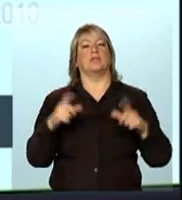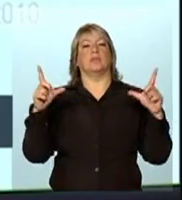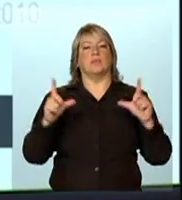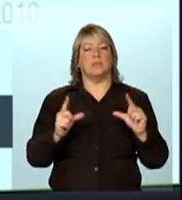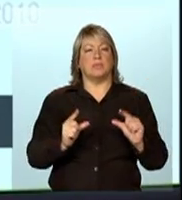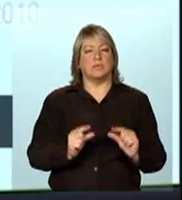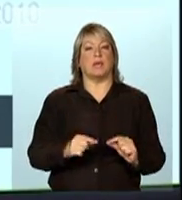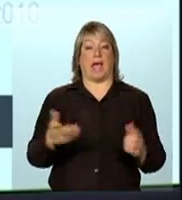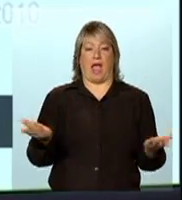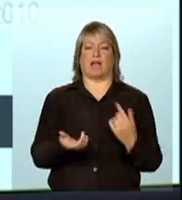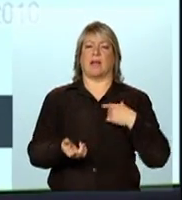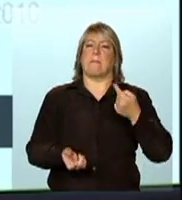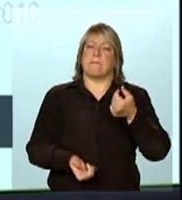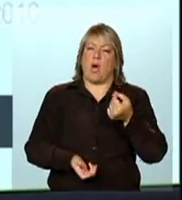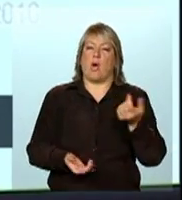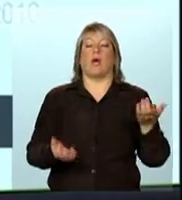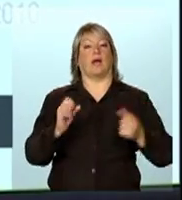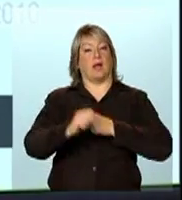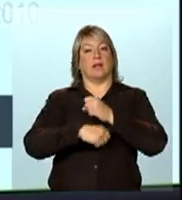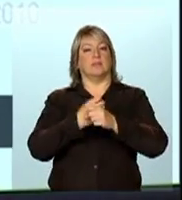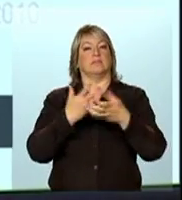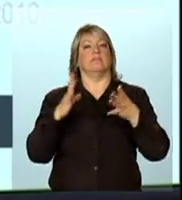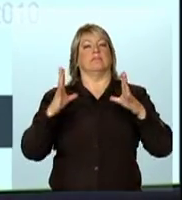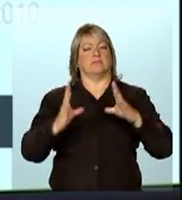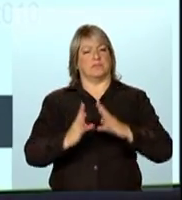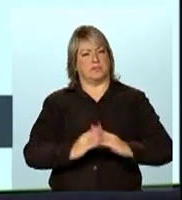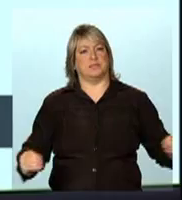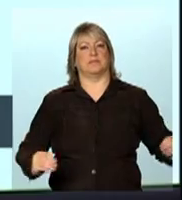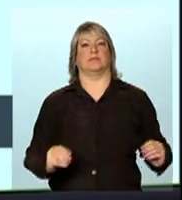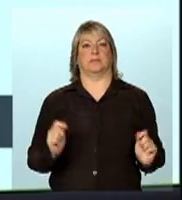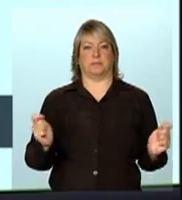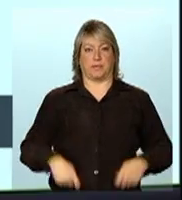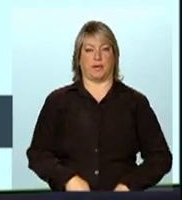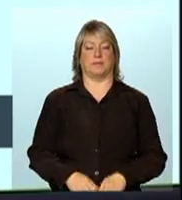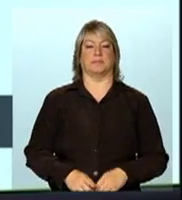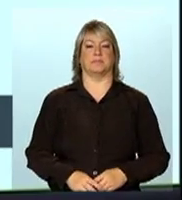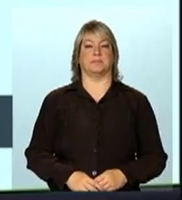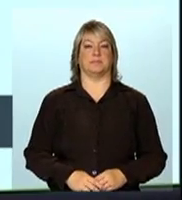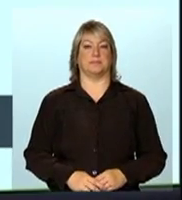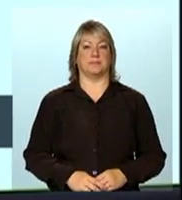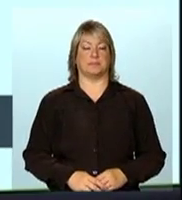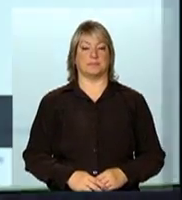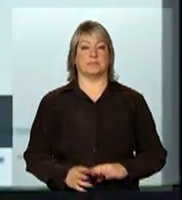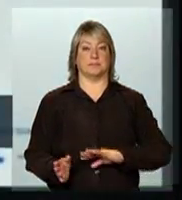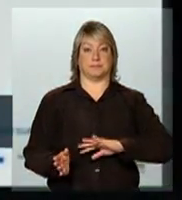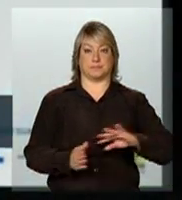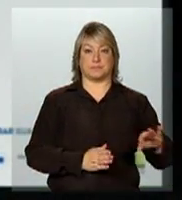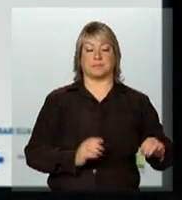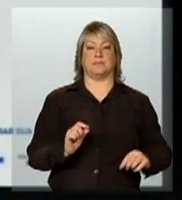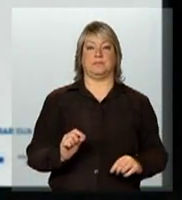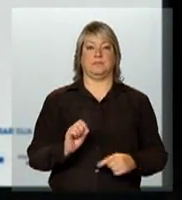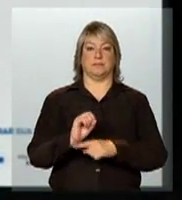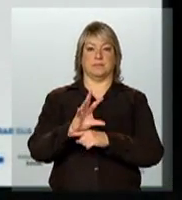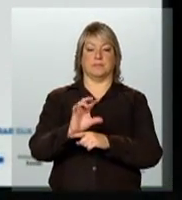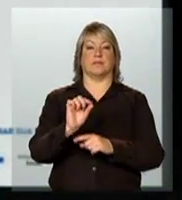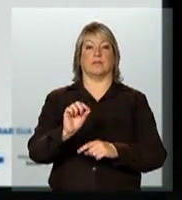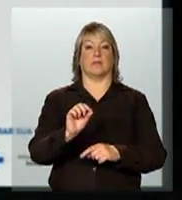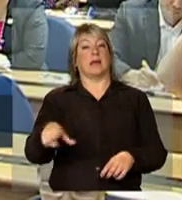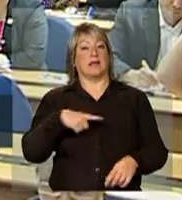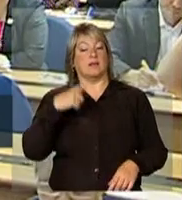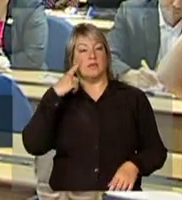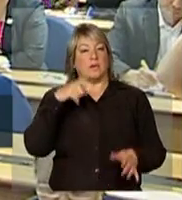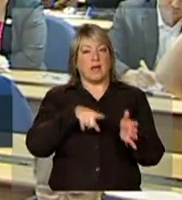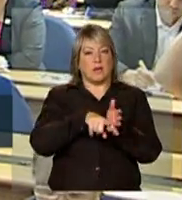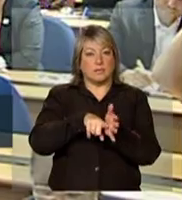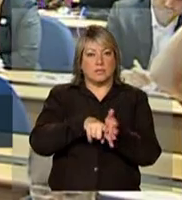pequeno, ele vai ser ainda mais reduzido com essa medida. Pode passar. Agora, saindo do HIV para AIDS, ou